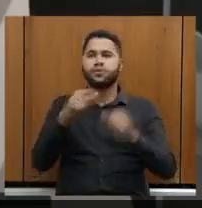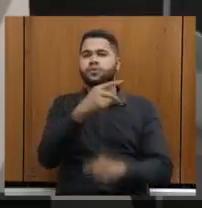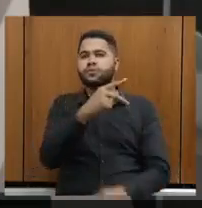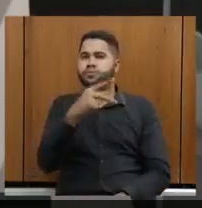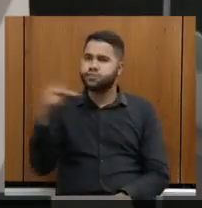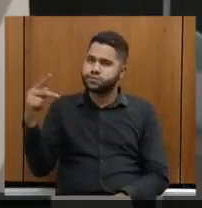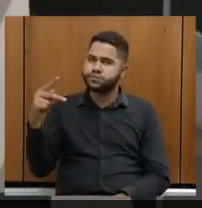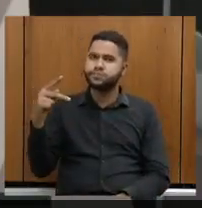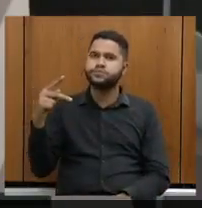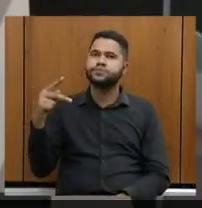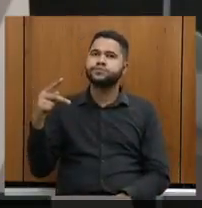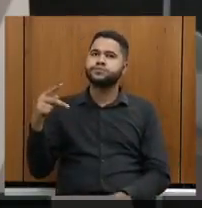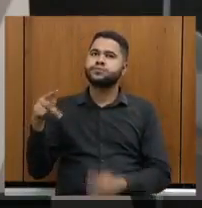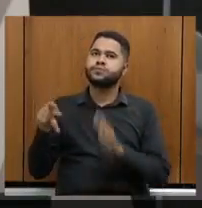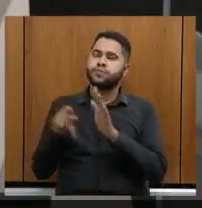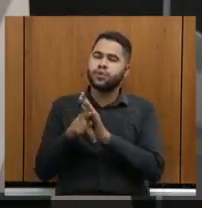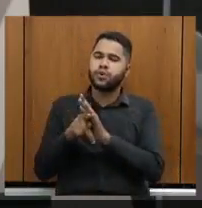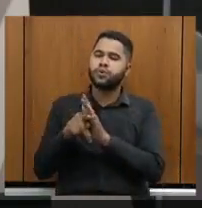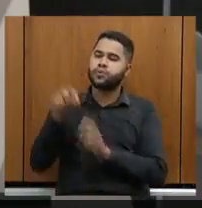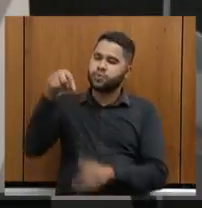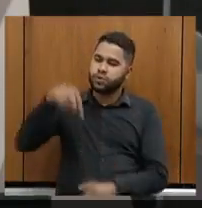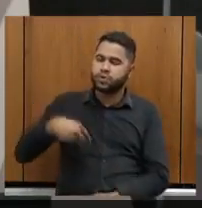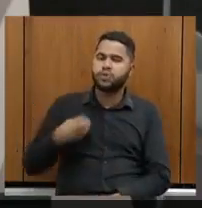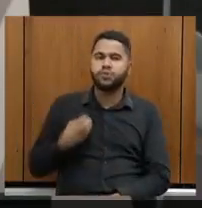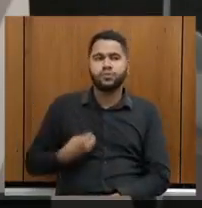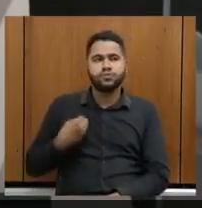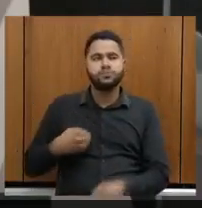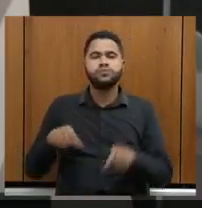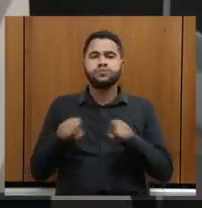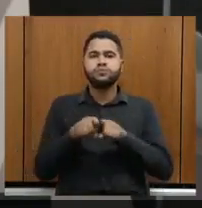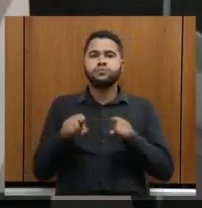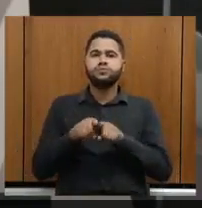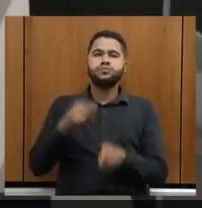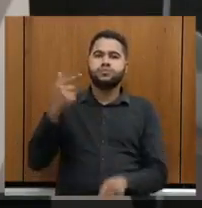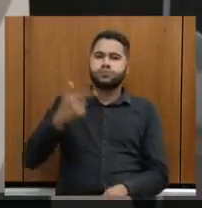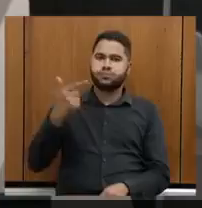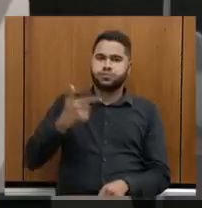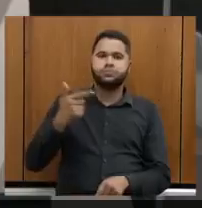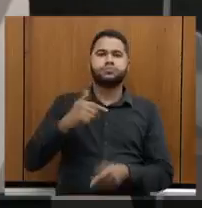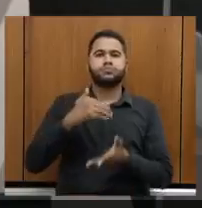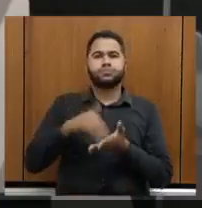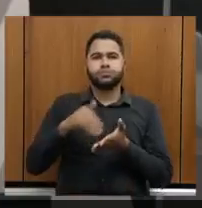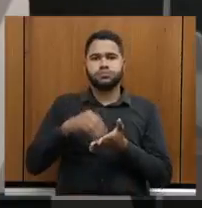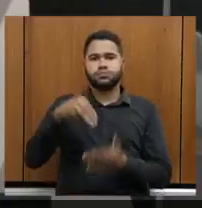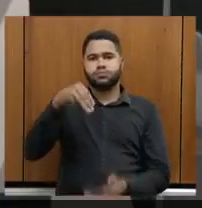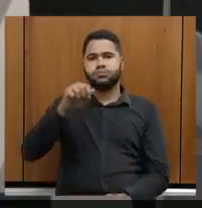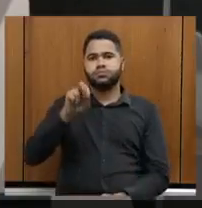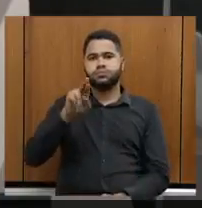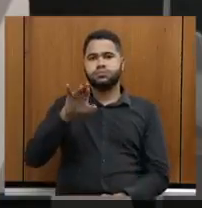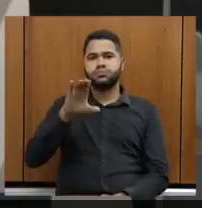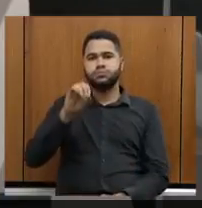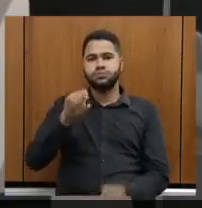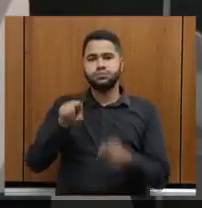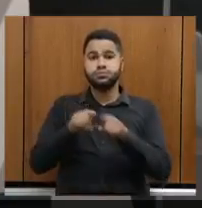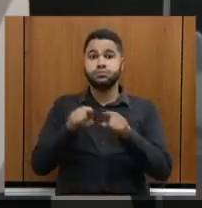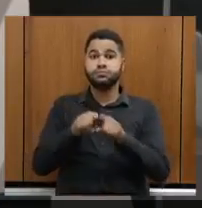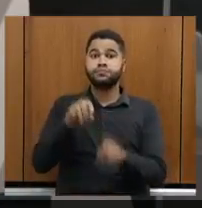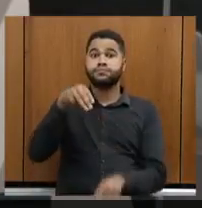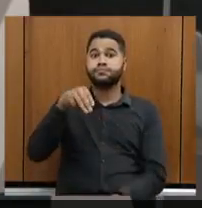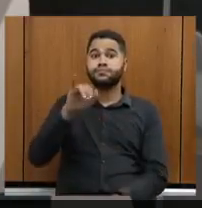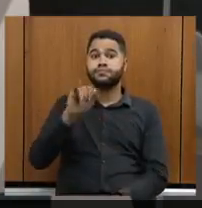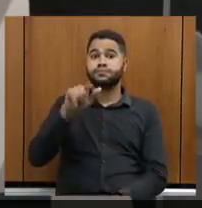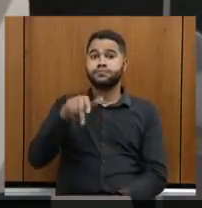das vinculadas que estão aqui, aos nossos subsecretários, ao Maurício e também à Milena,